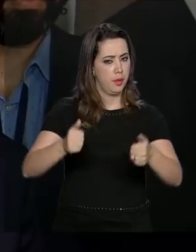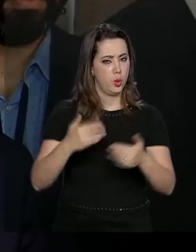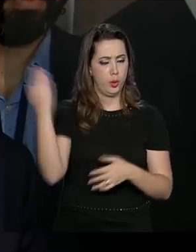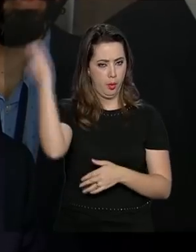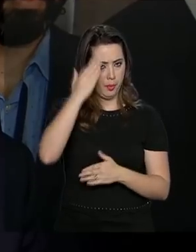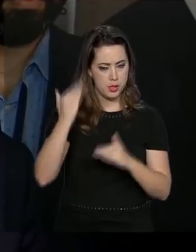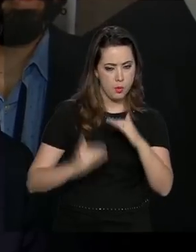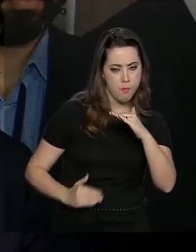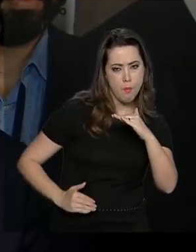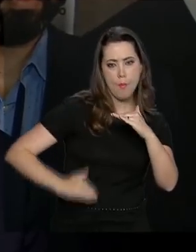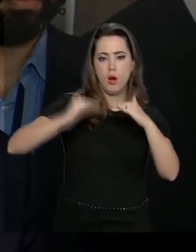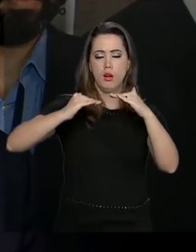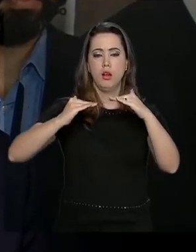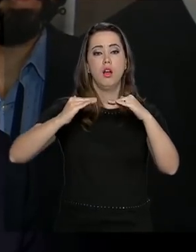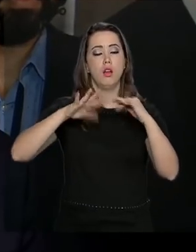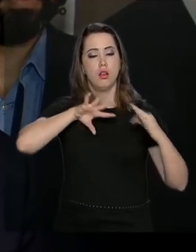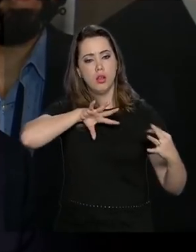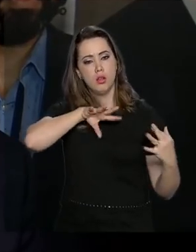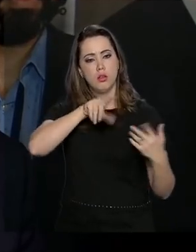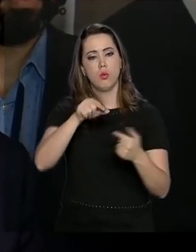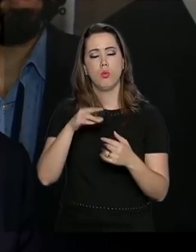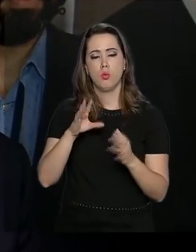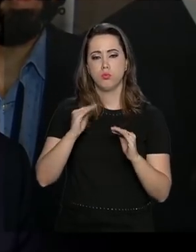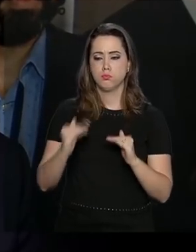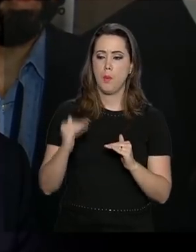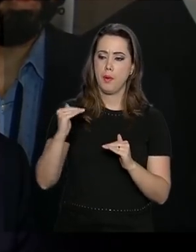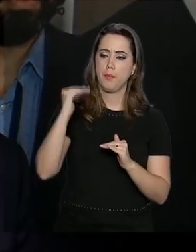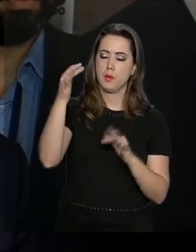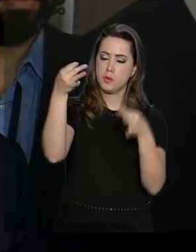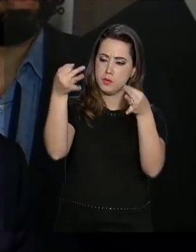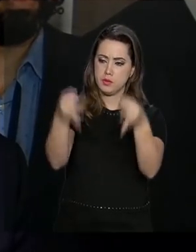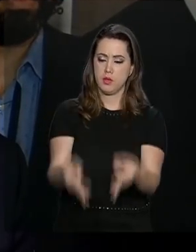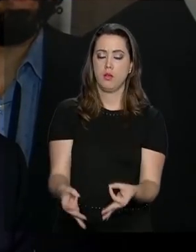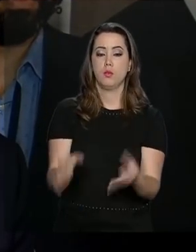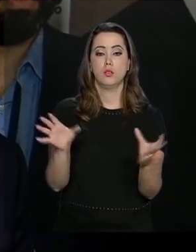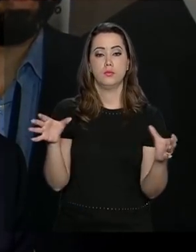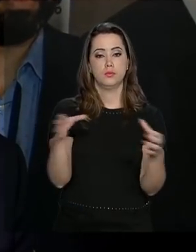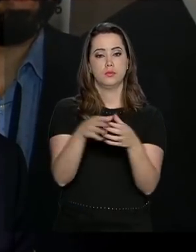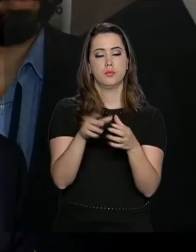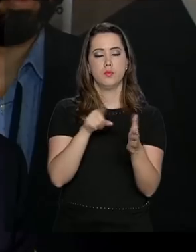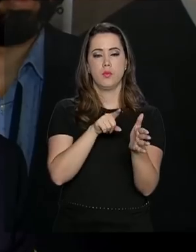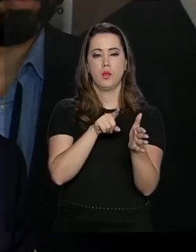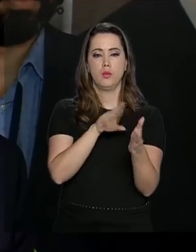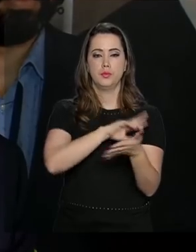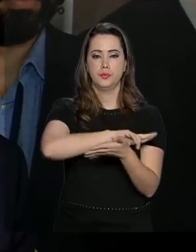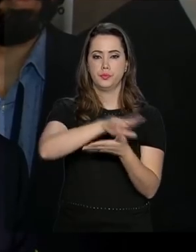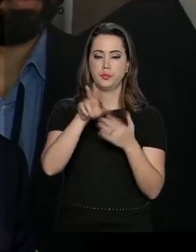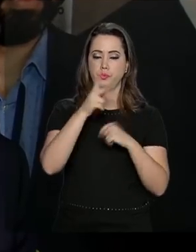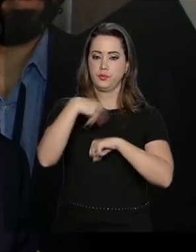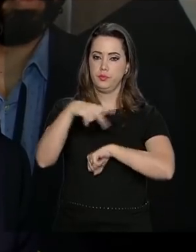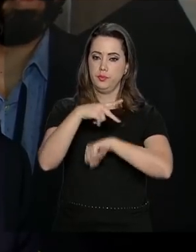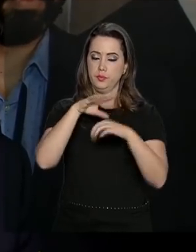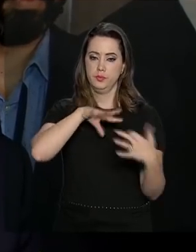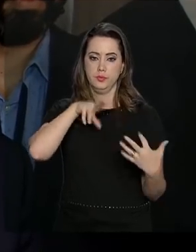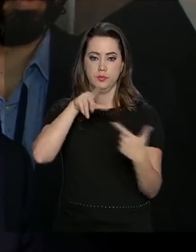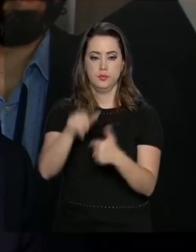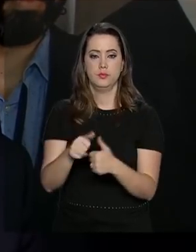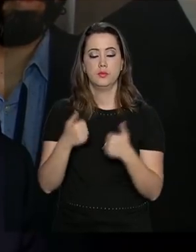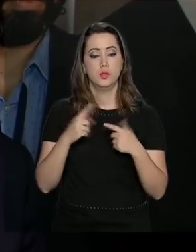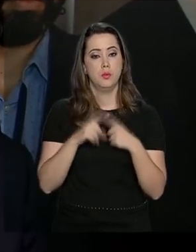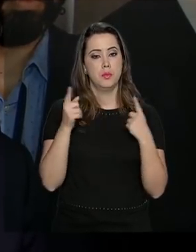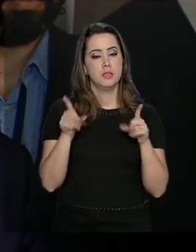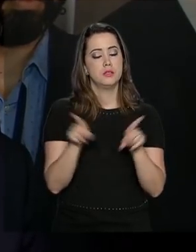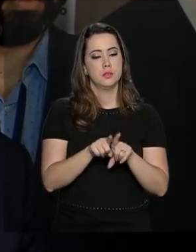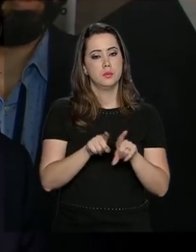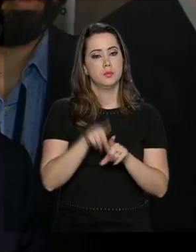assim uma posição muito representativa, justa, no conserto das grandes nações globais. Mas